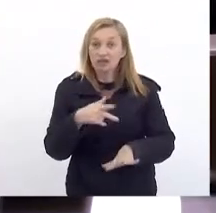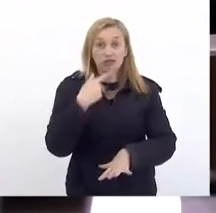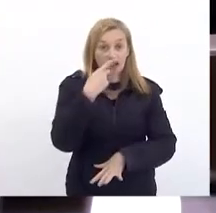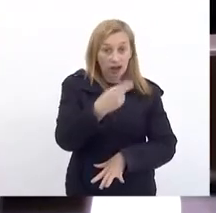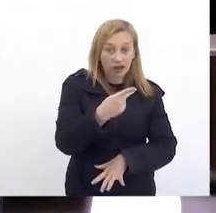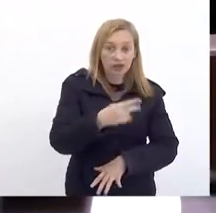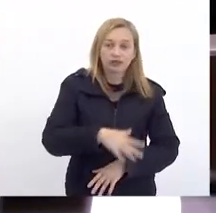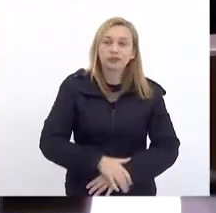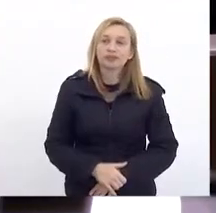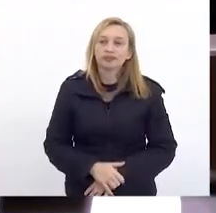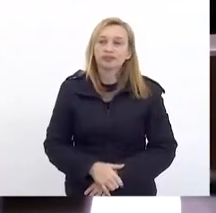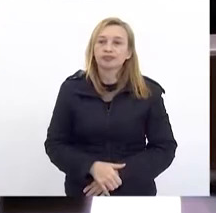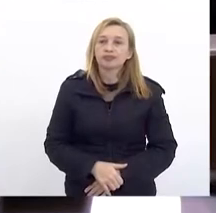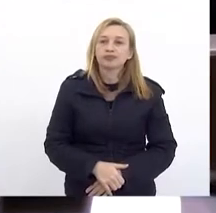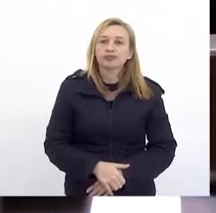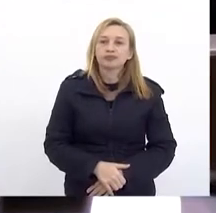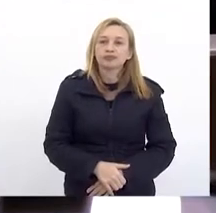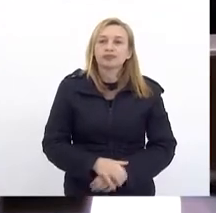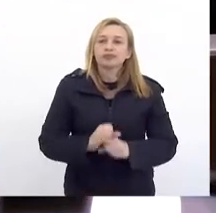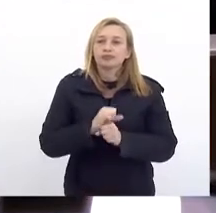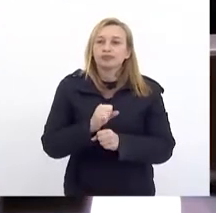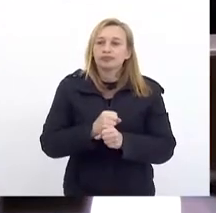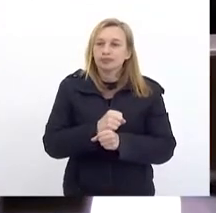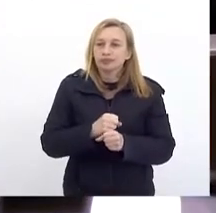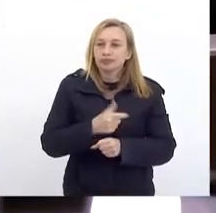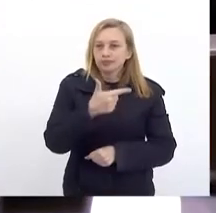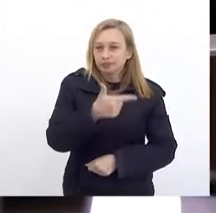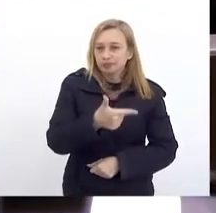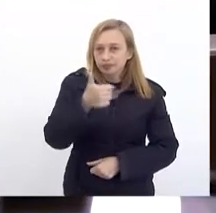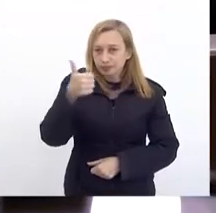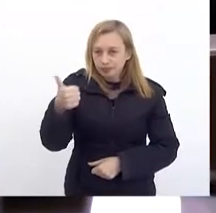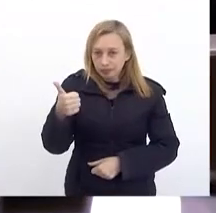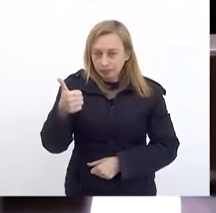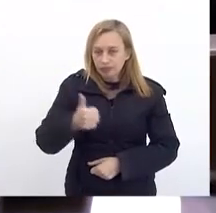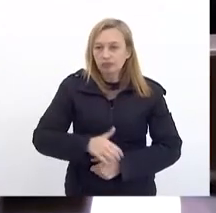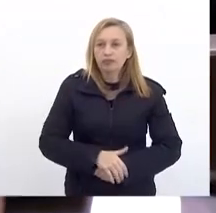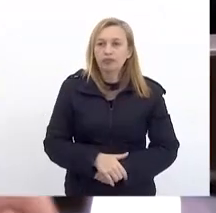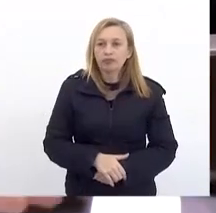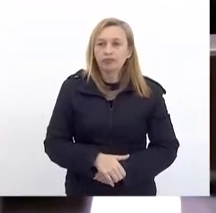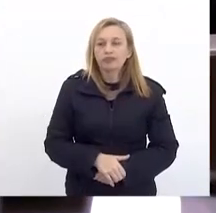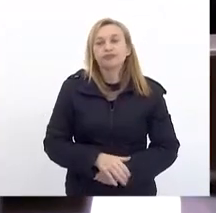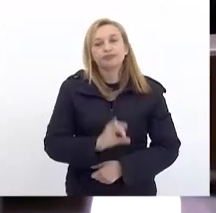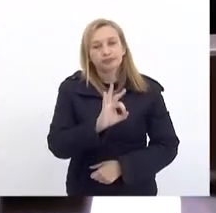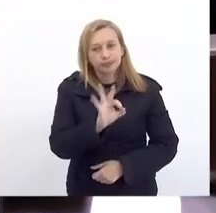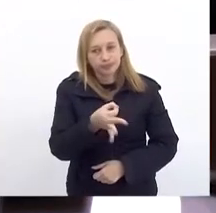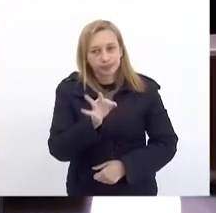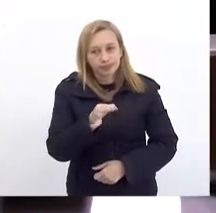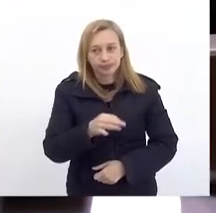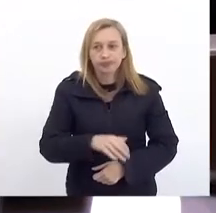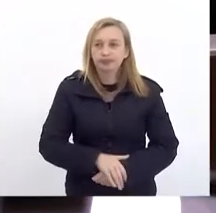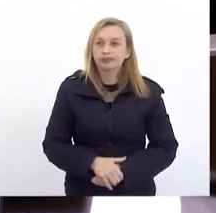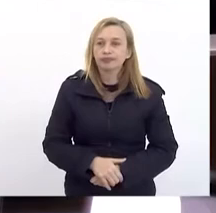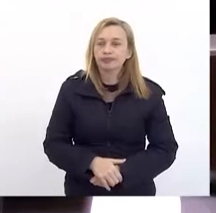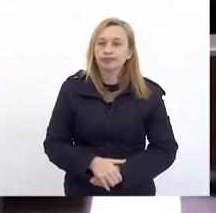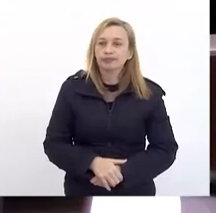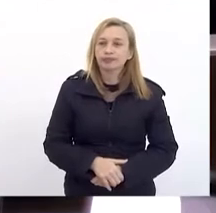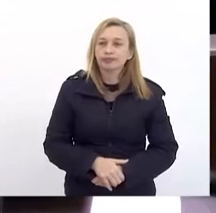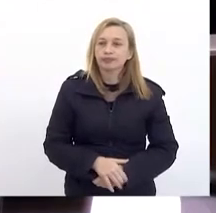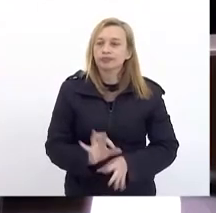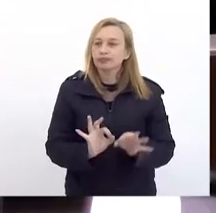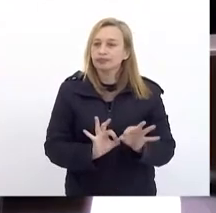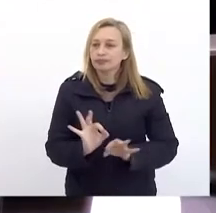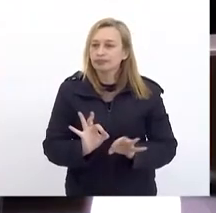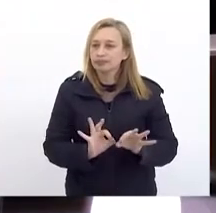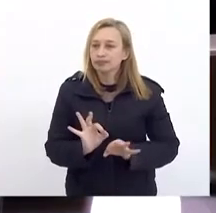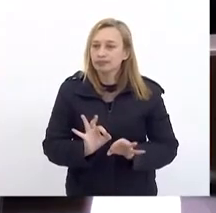Que este ano De 21 E evidentemente Com as projeções